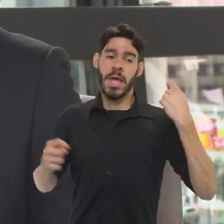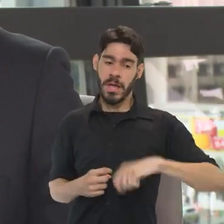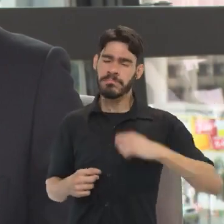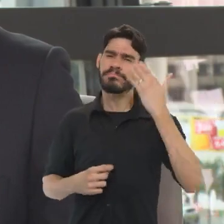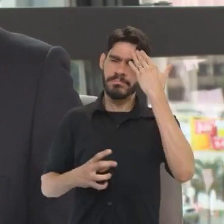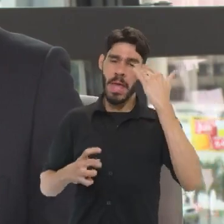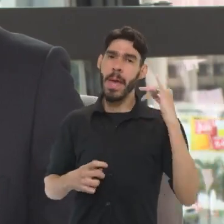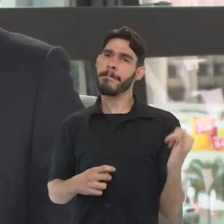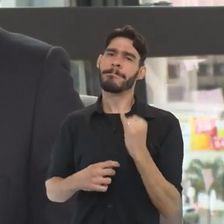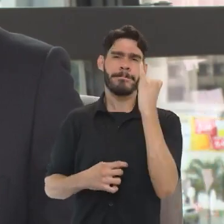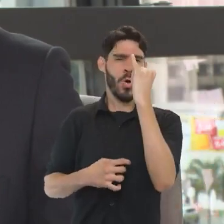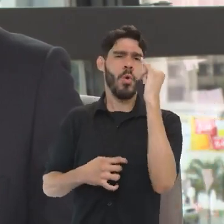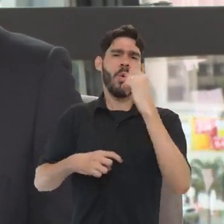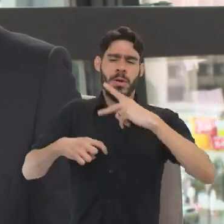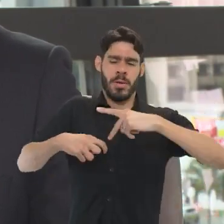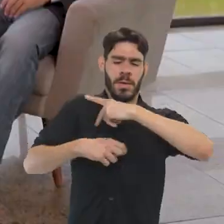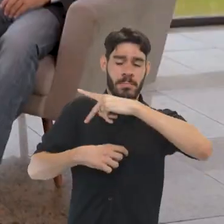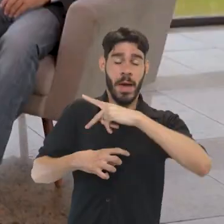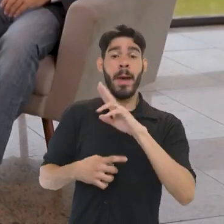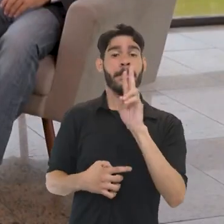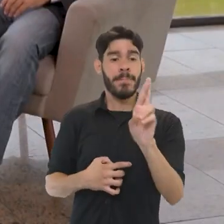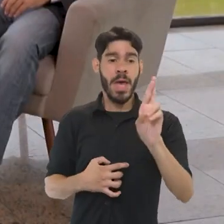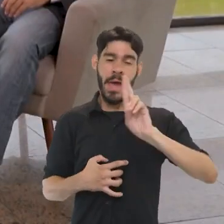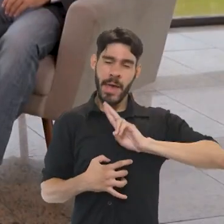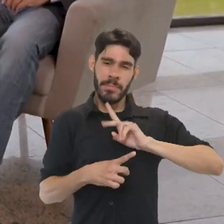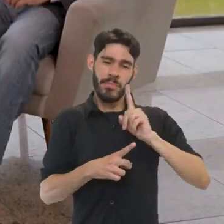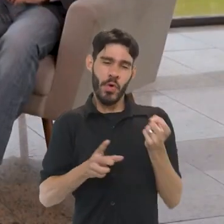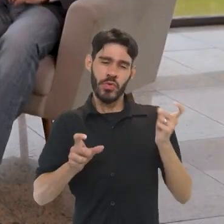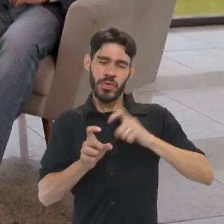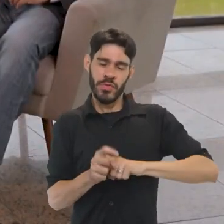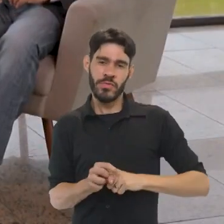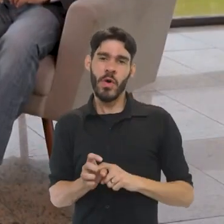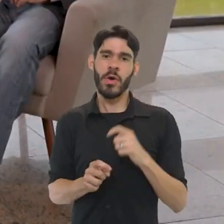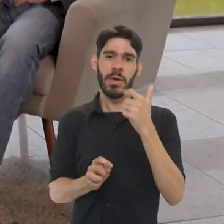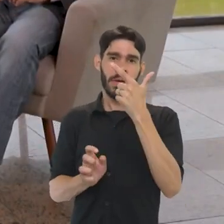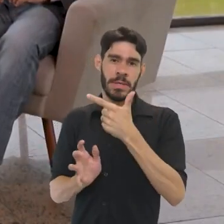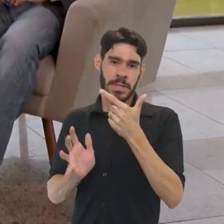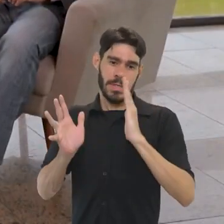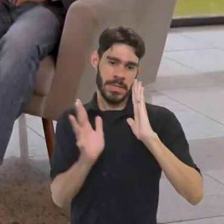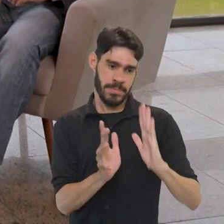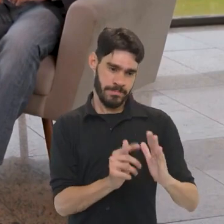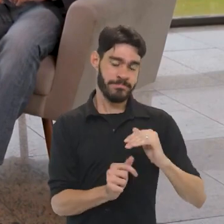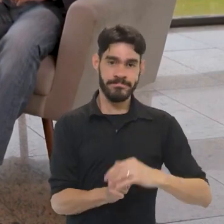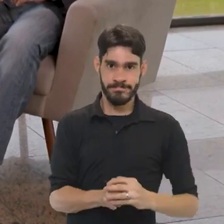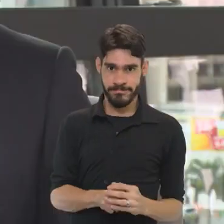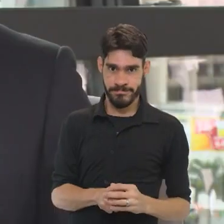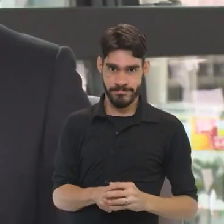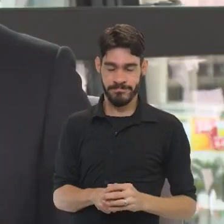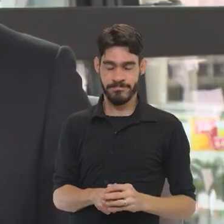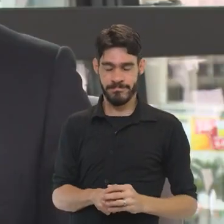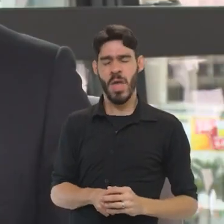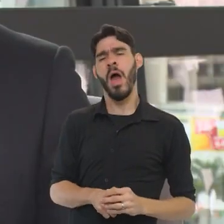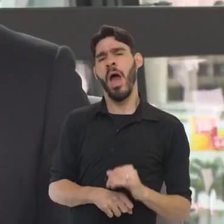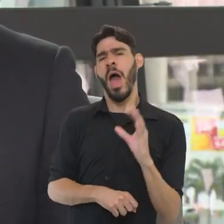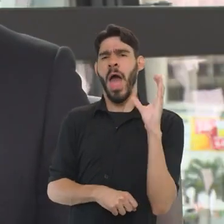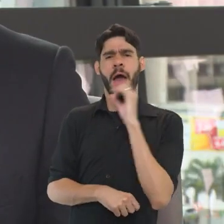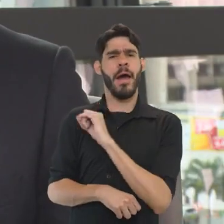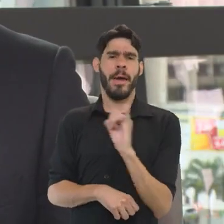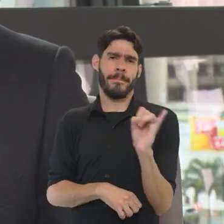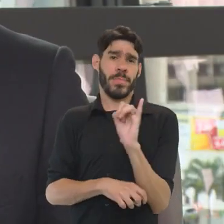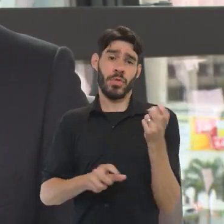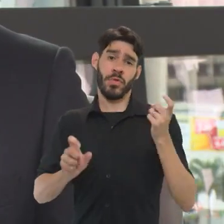ela entender que isso é importante para o país. Mas o senhor me responde na volta do segundo bloco. Vamos para um rápido